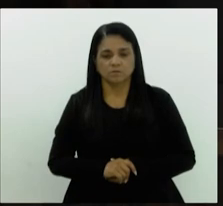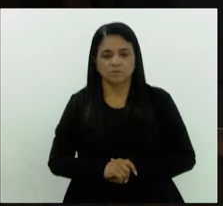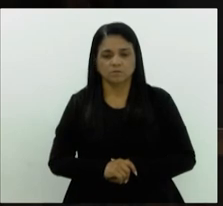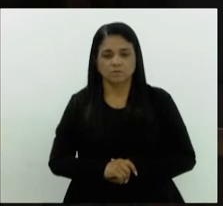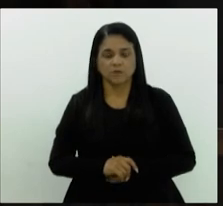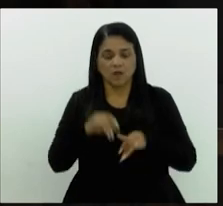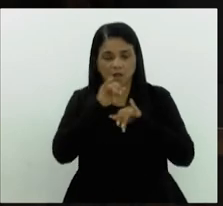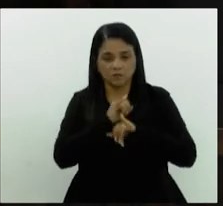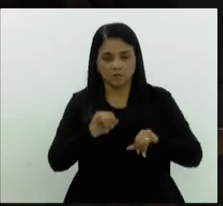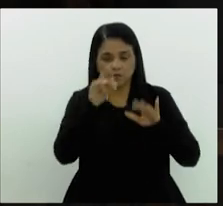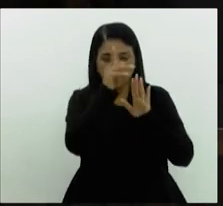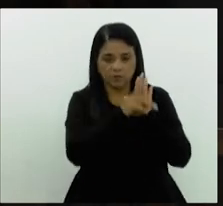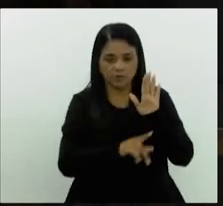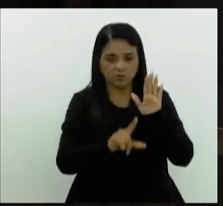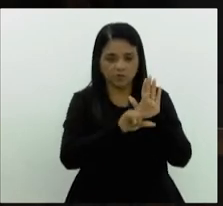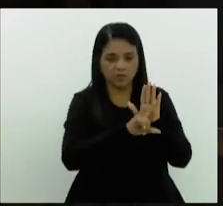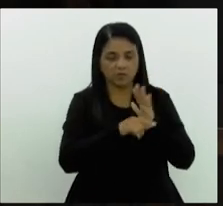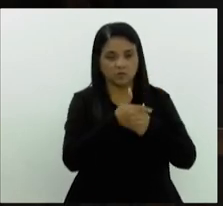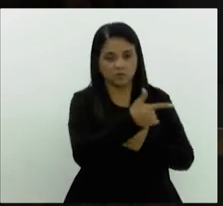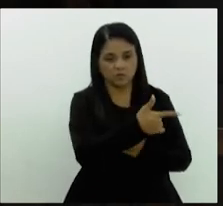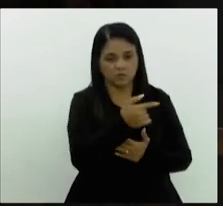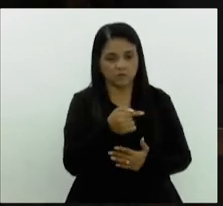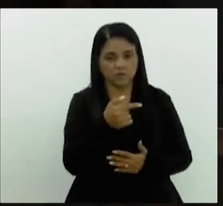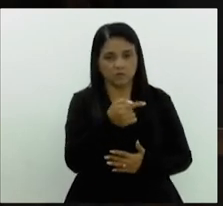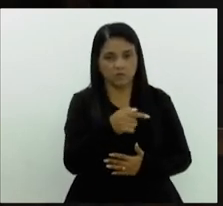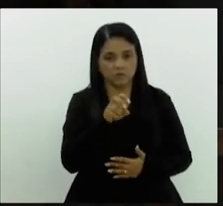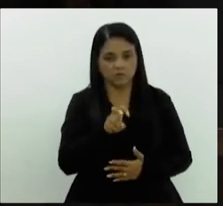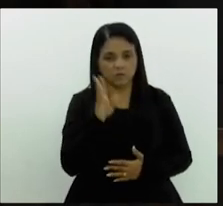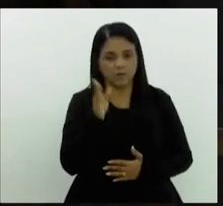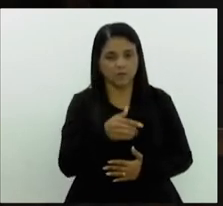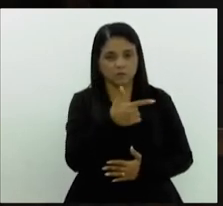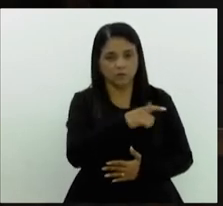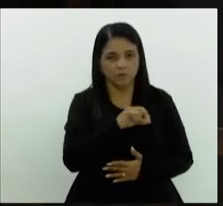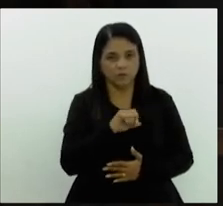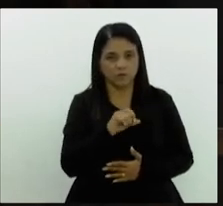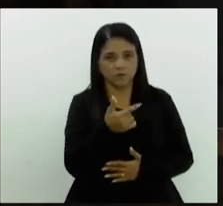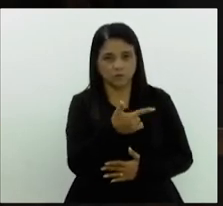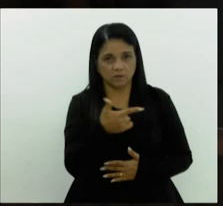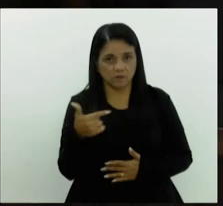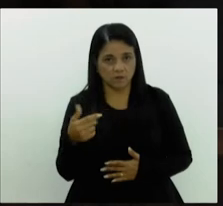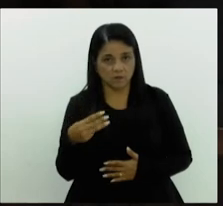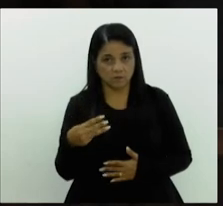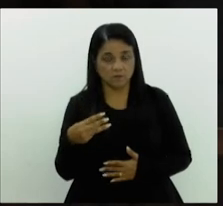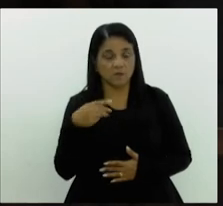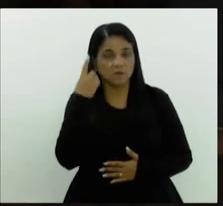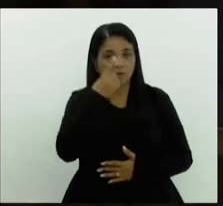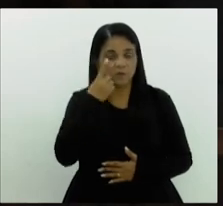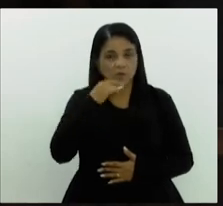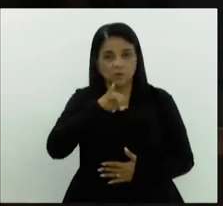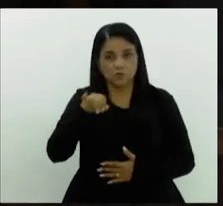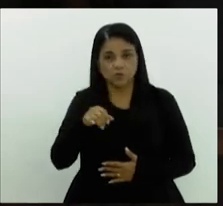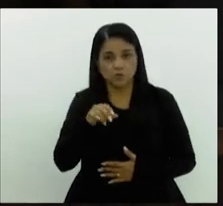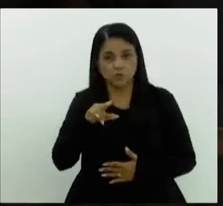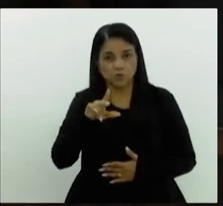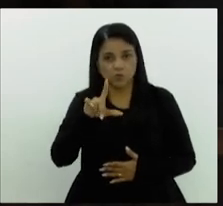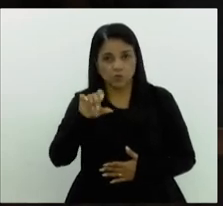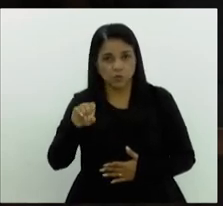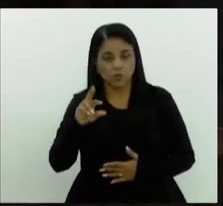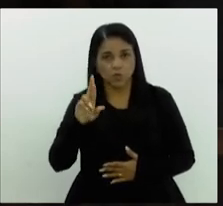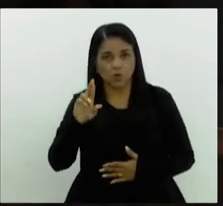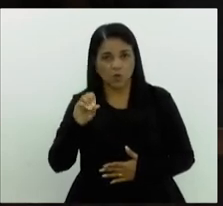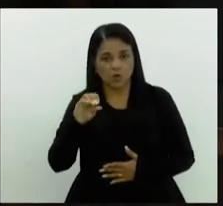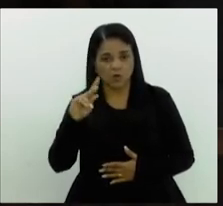anuncio projeto de lei número 2775 barra 2023 doutoria deputado Júlio Rocha